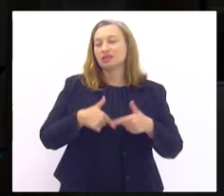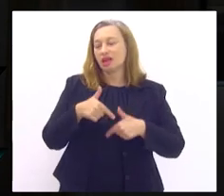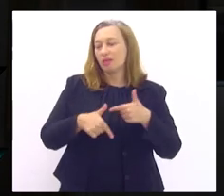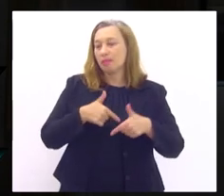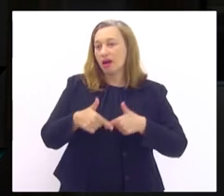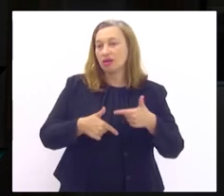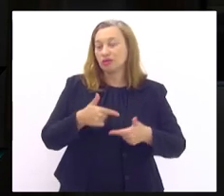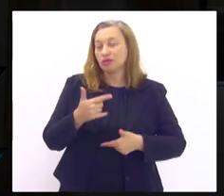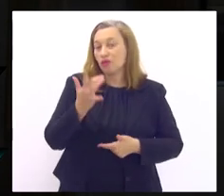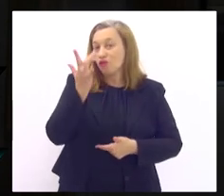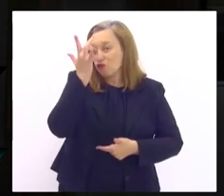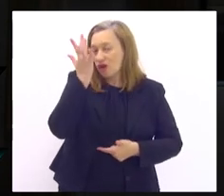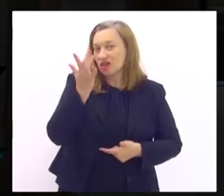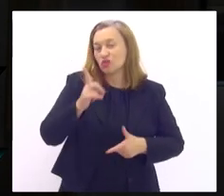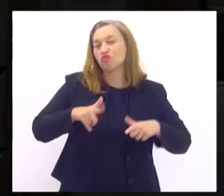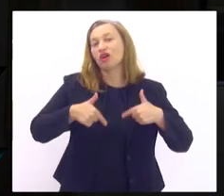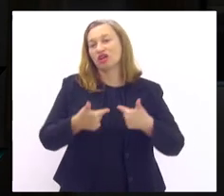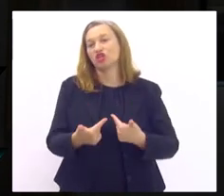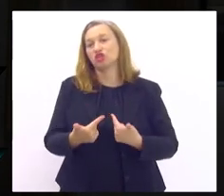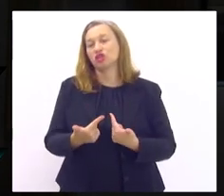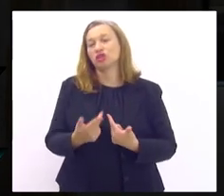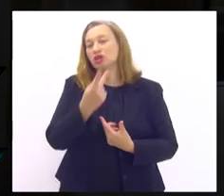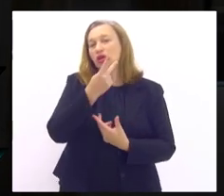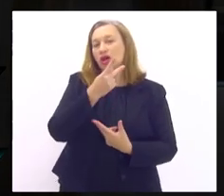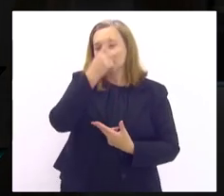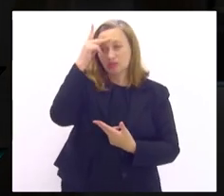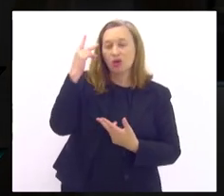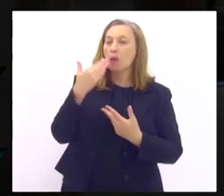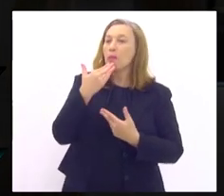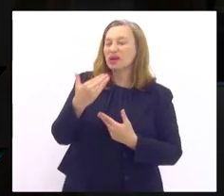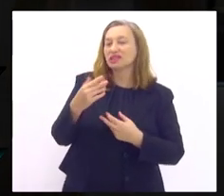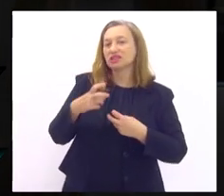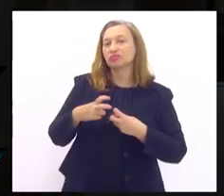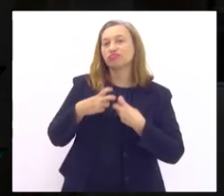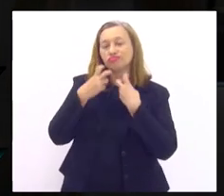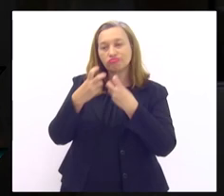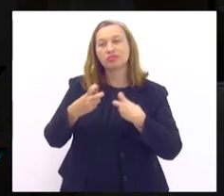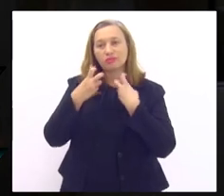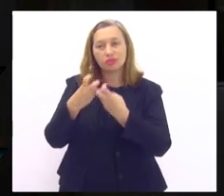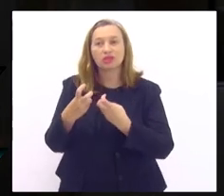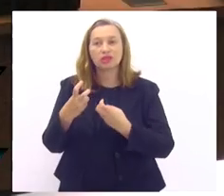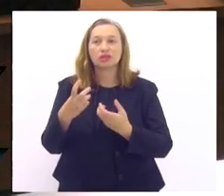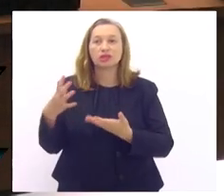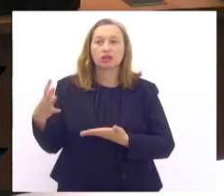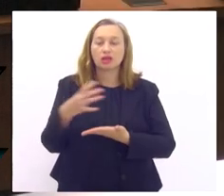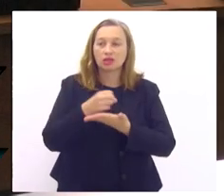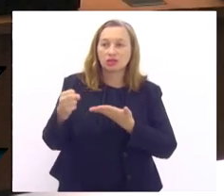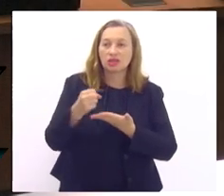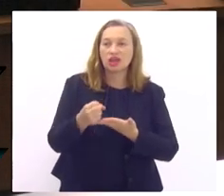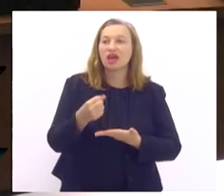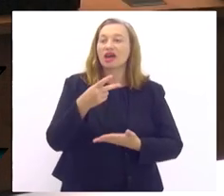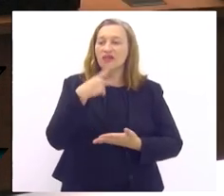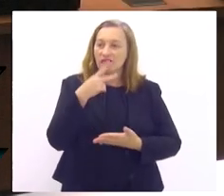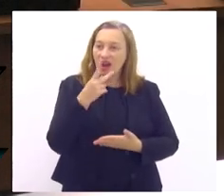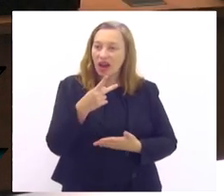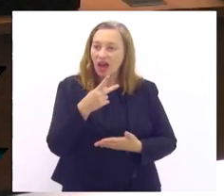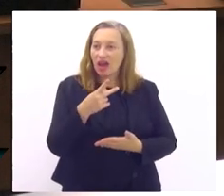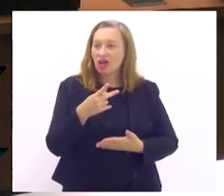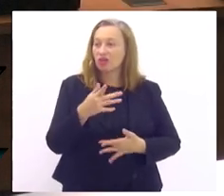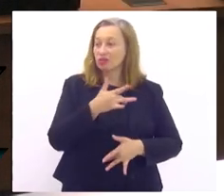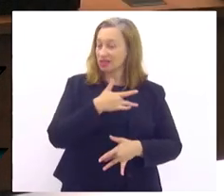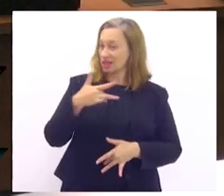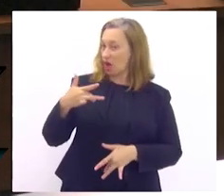que estão aclamando estão pedindo socorro pra toda a população é fácil falar quando o pezinho tá bom no ar